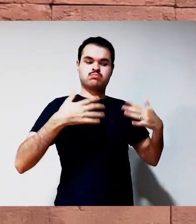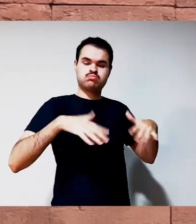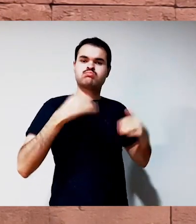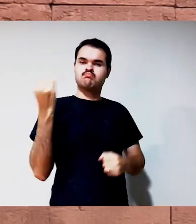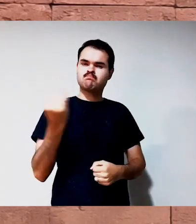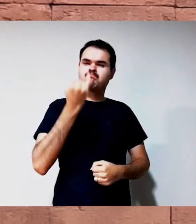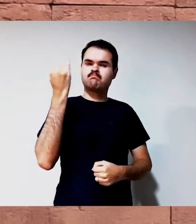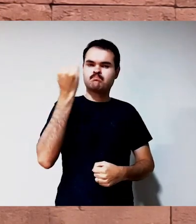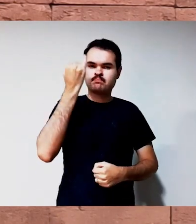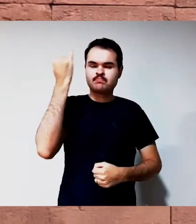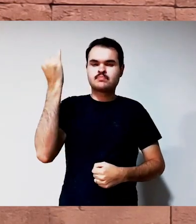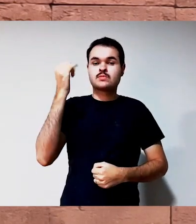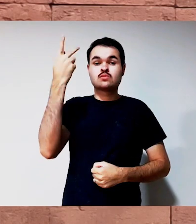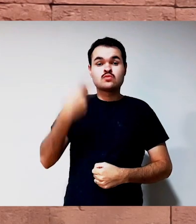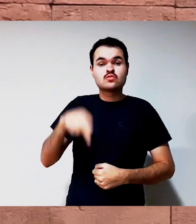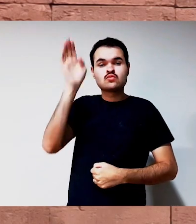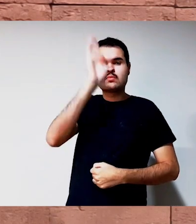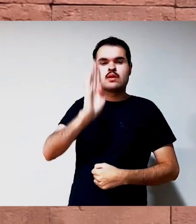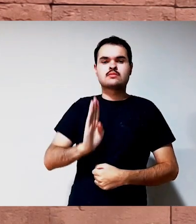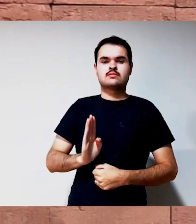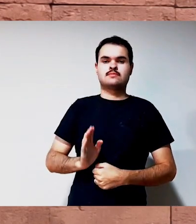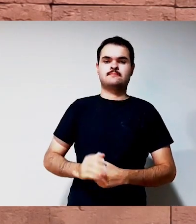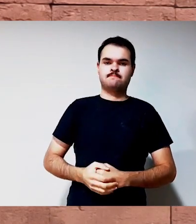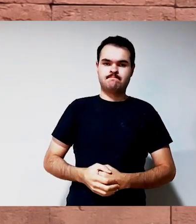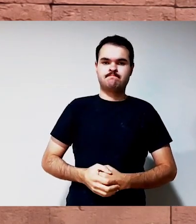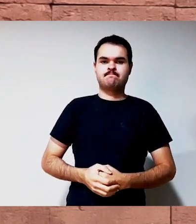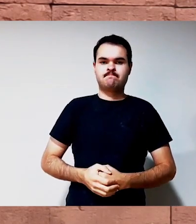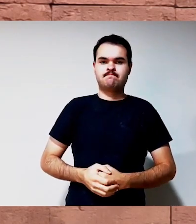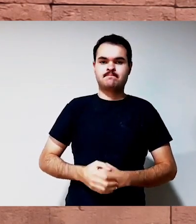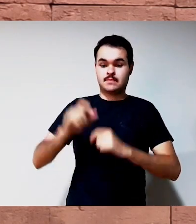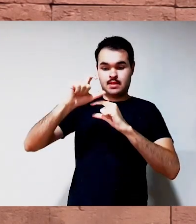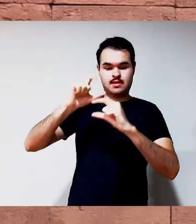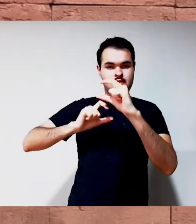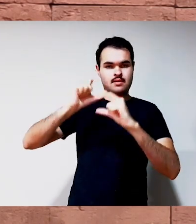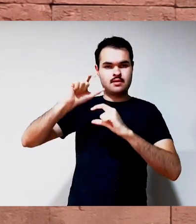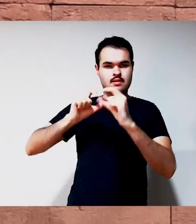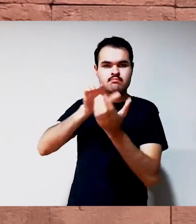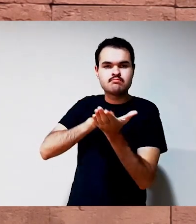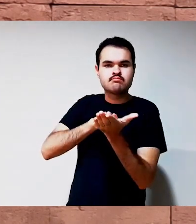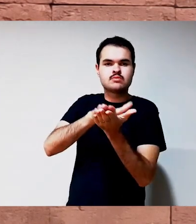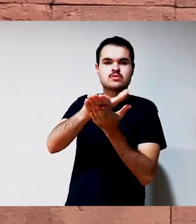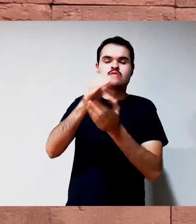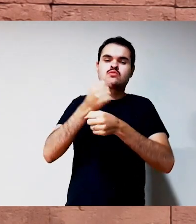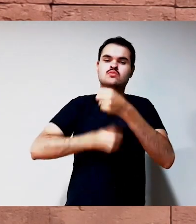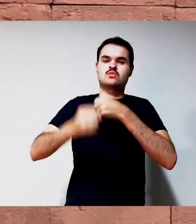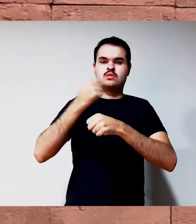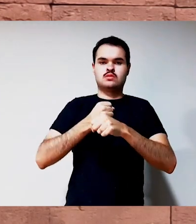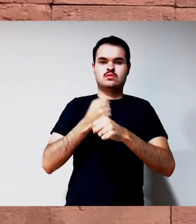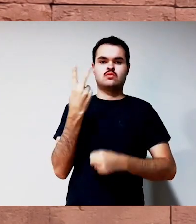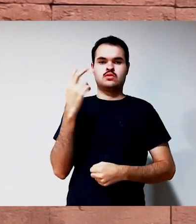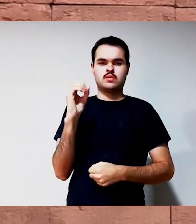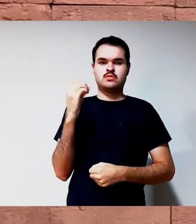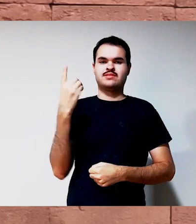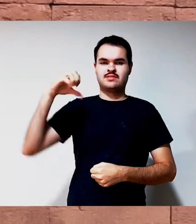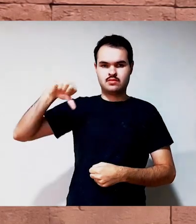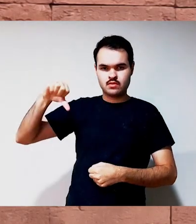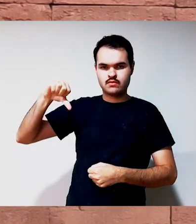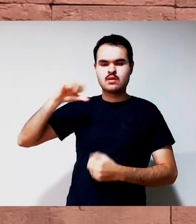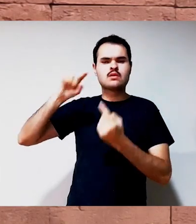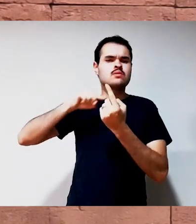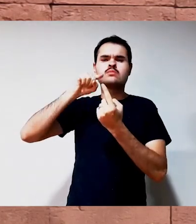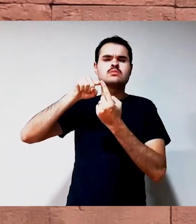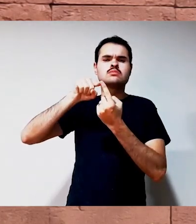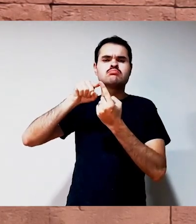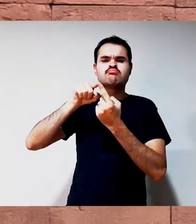Essa HQ foi publicada em 2019 e o objetivo dos autores era retratar a opressão sofrida